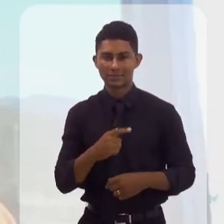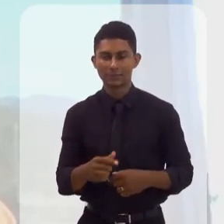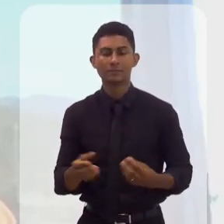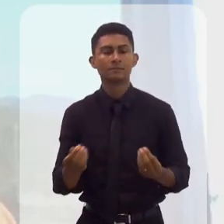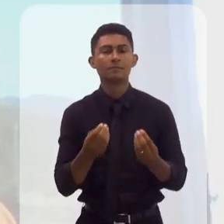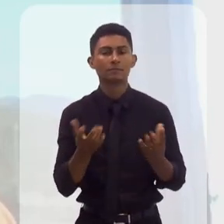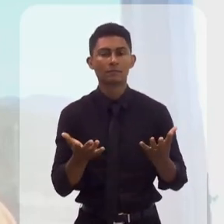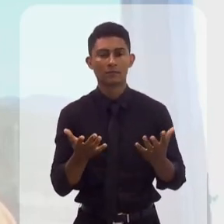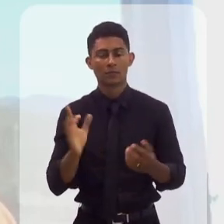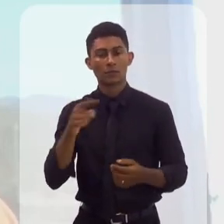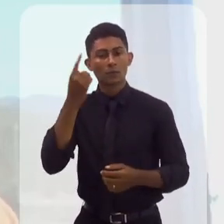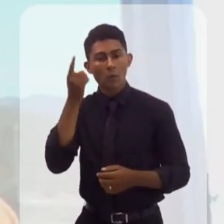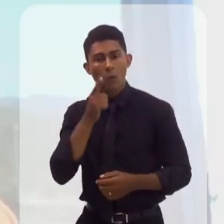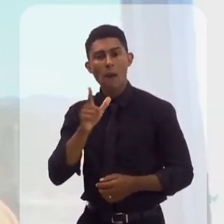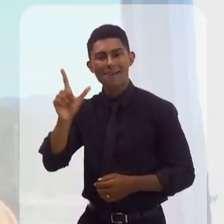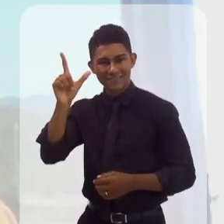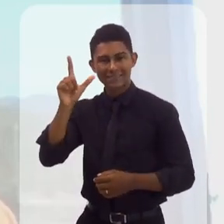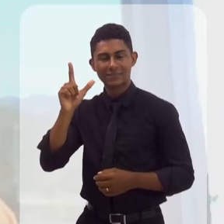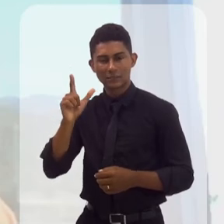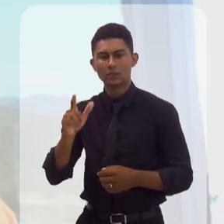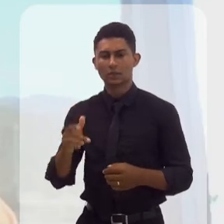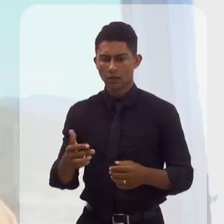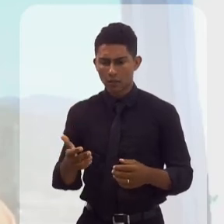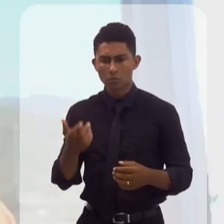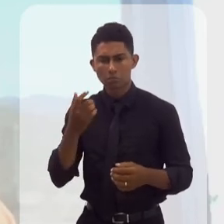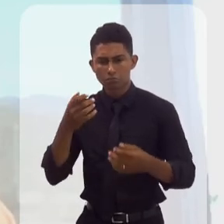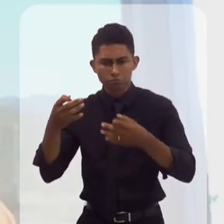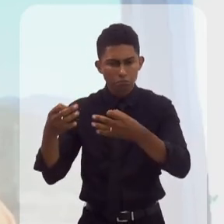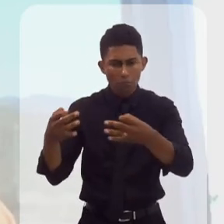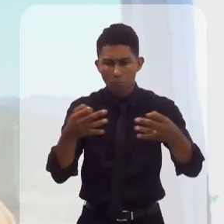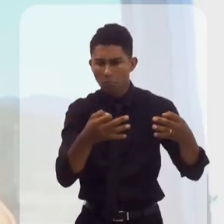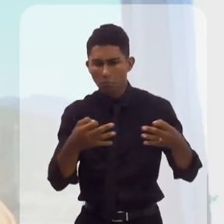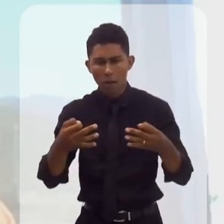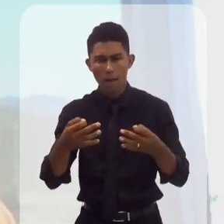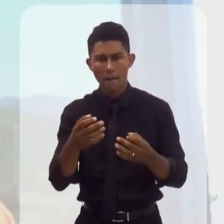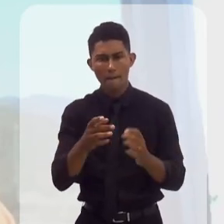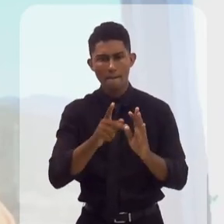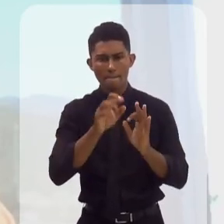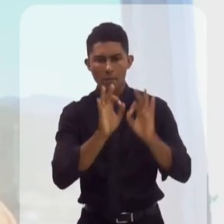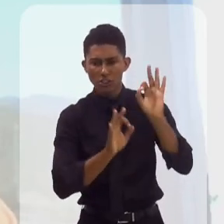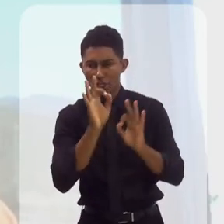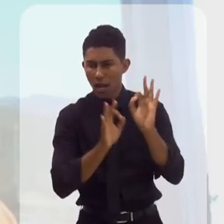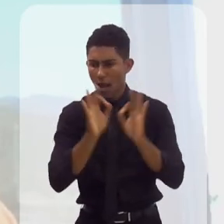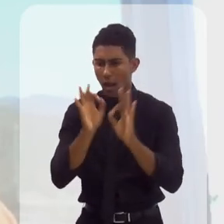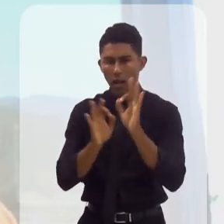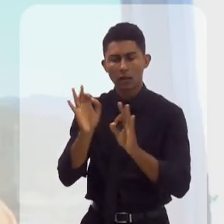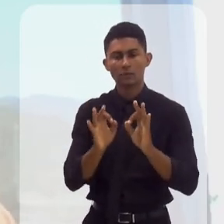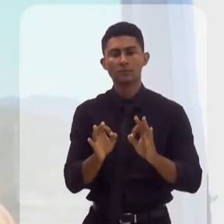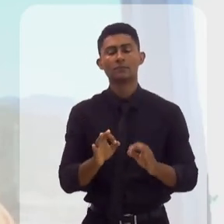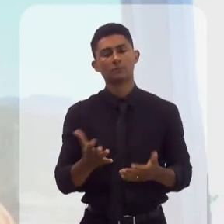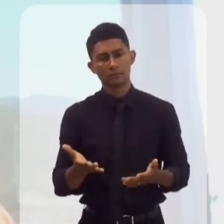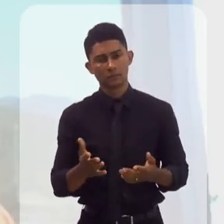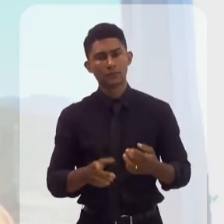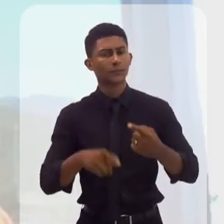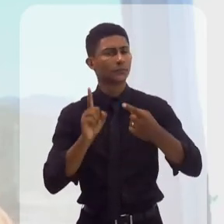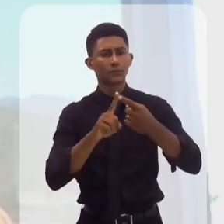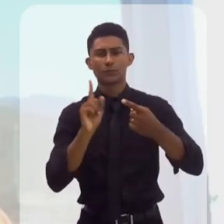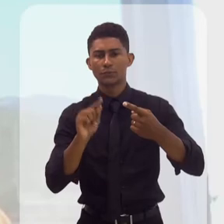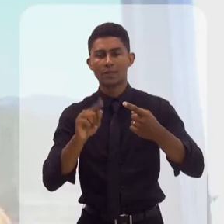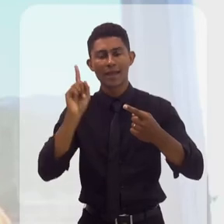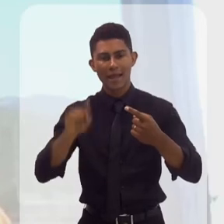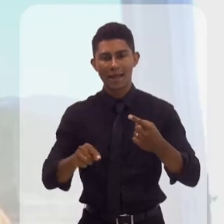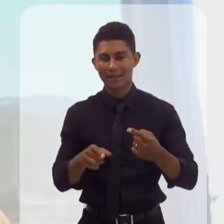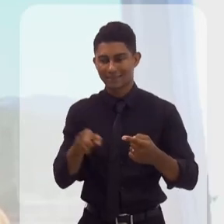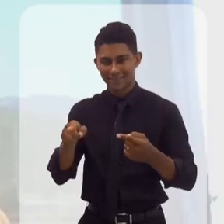materializar todo esse potencial em projetos. E um deles é exatamente a